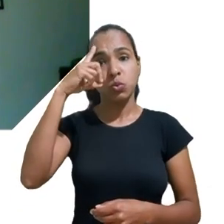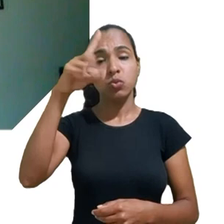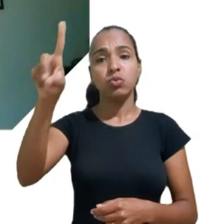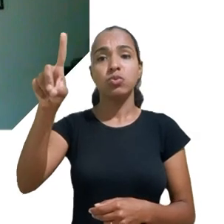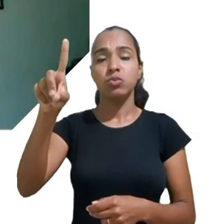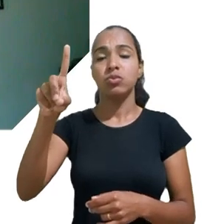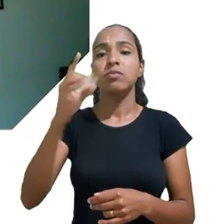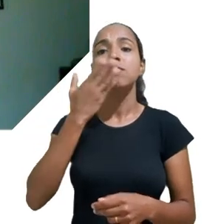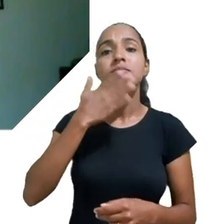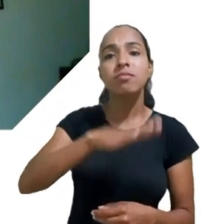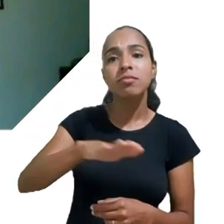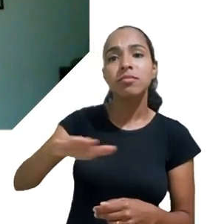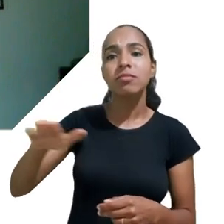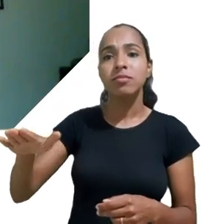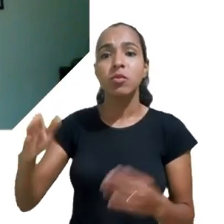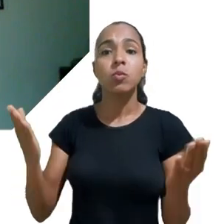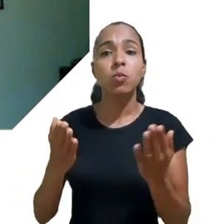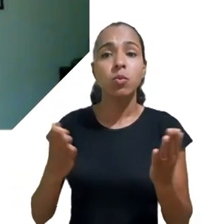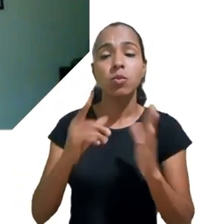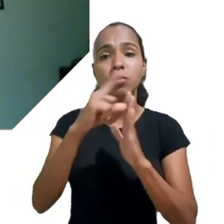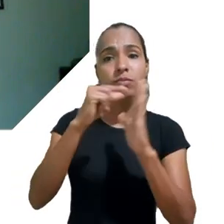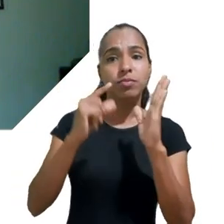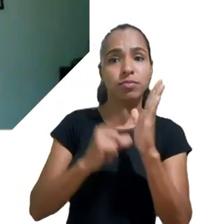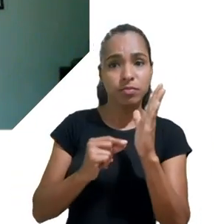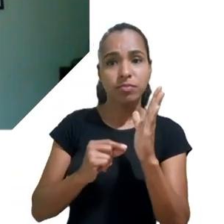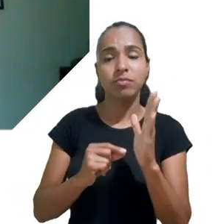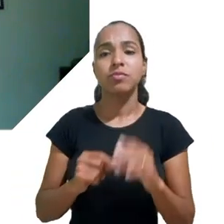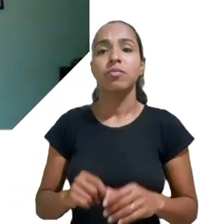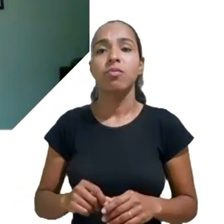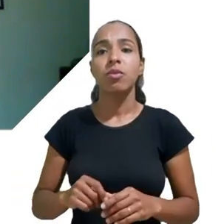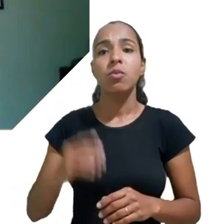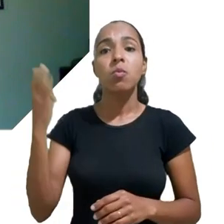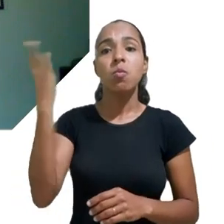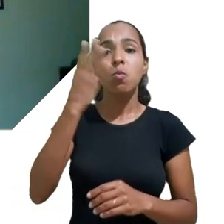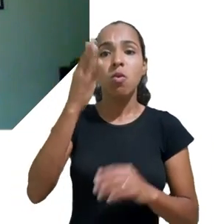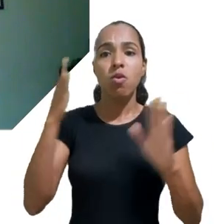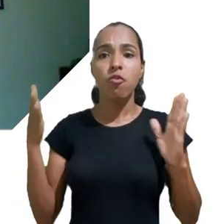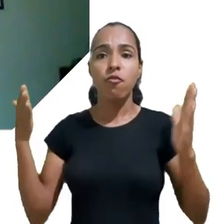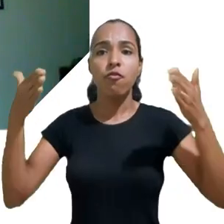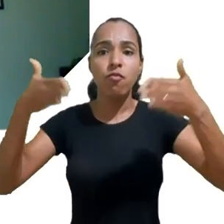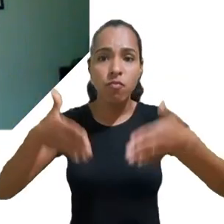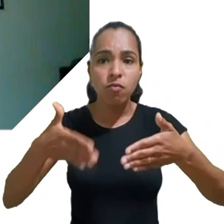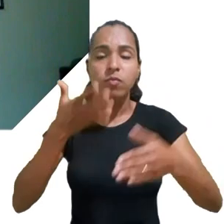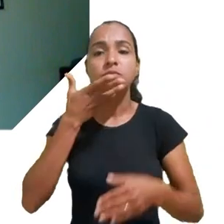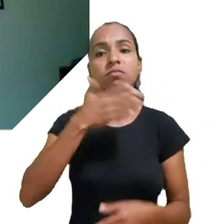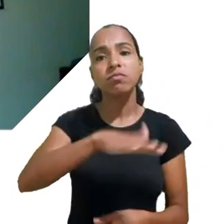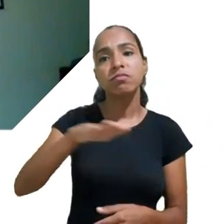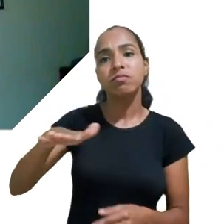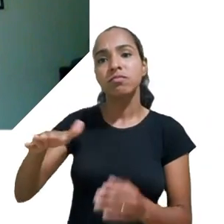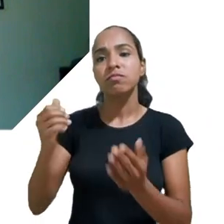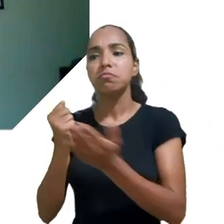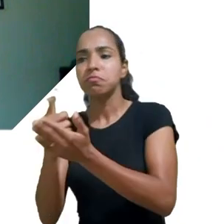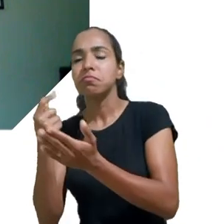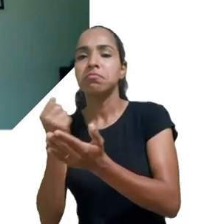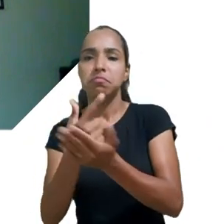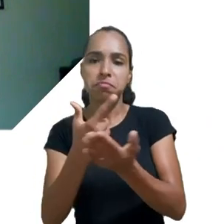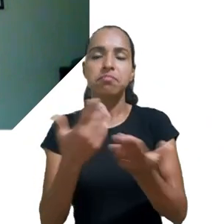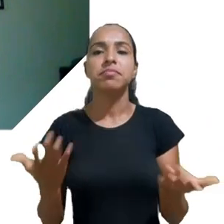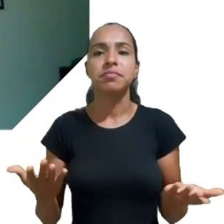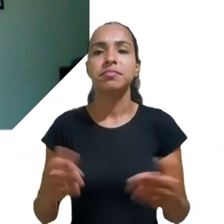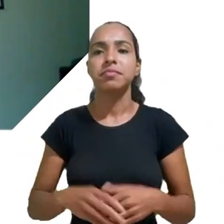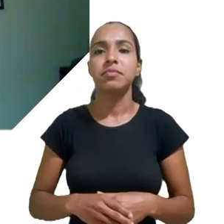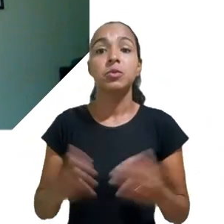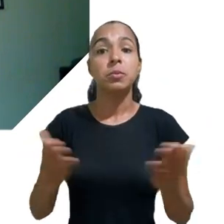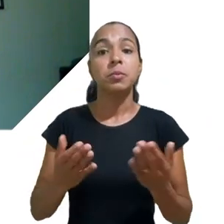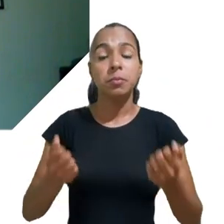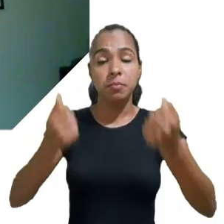Digital, que faz parte do 4º Fórum Internacional Criança e Consumo. E para mediar aqui esse painel, Exploração Comercial Infantil na